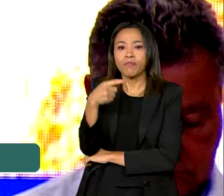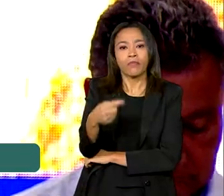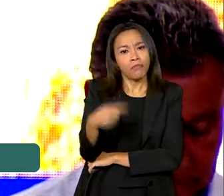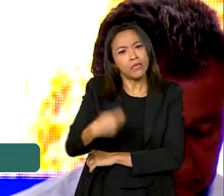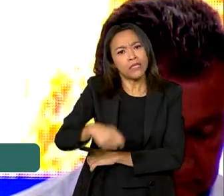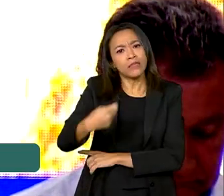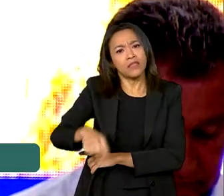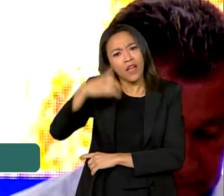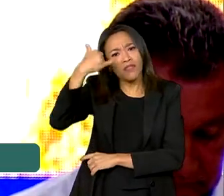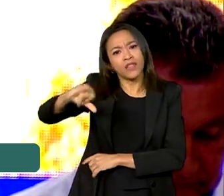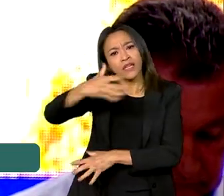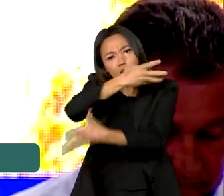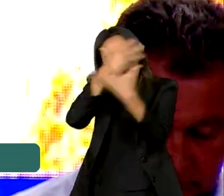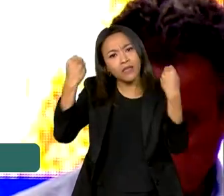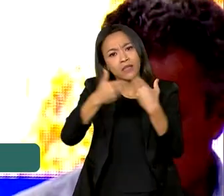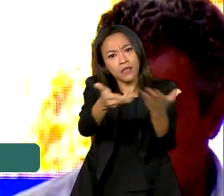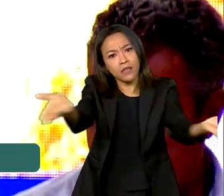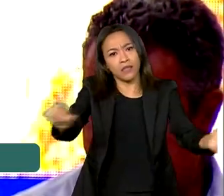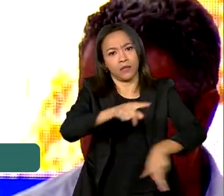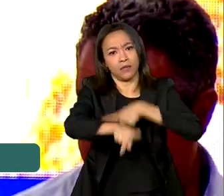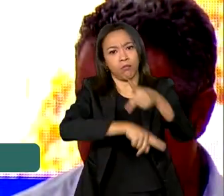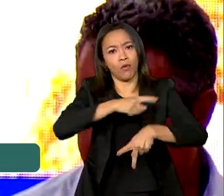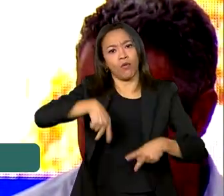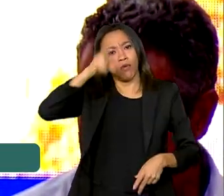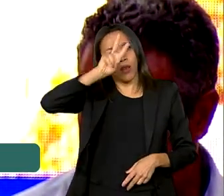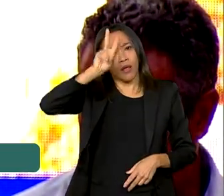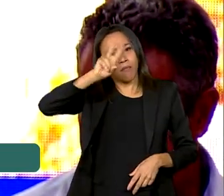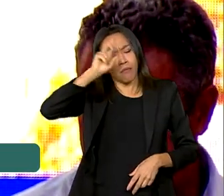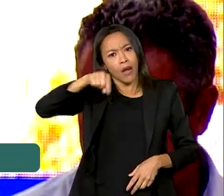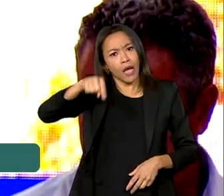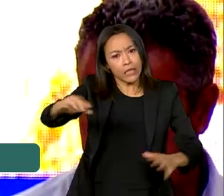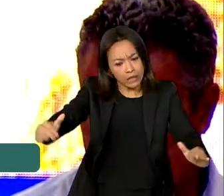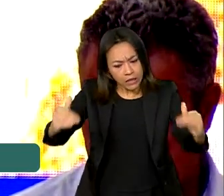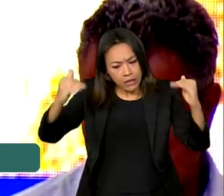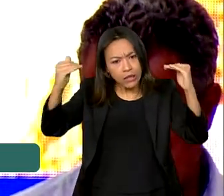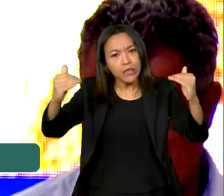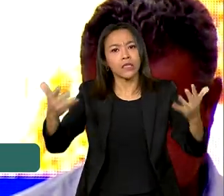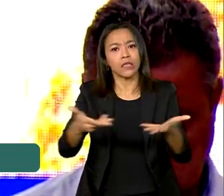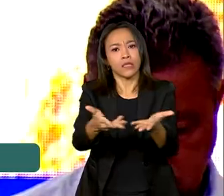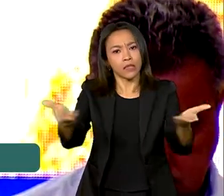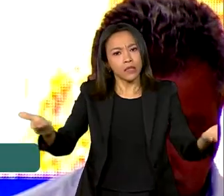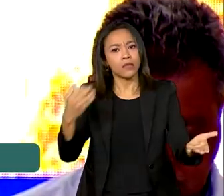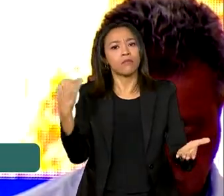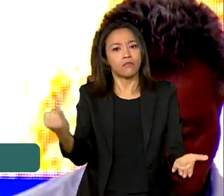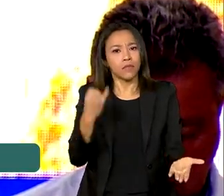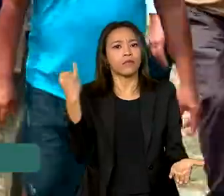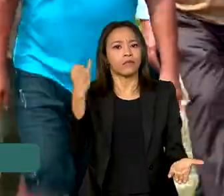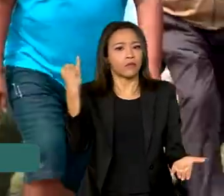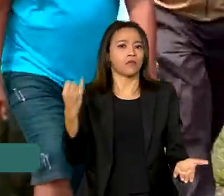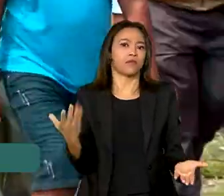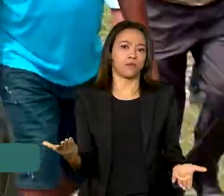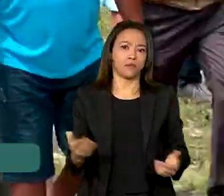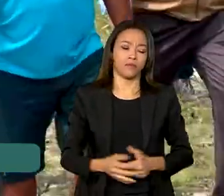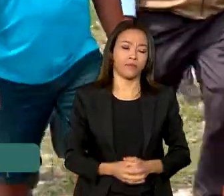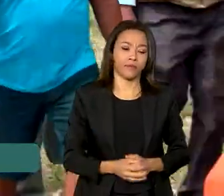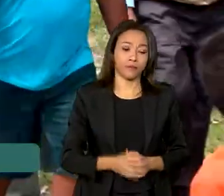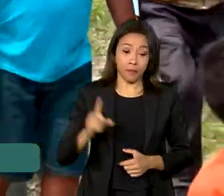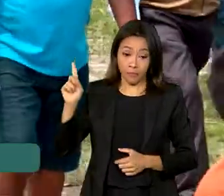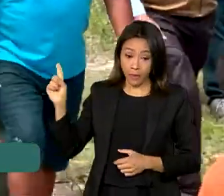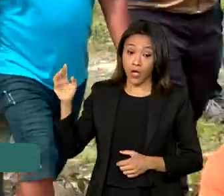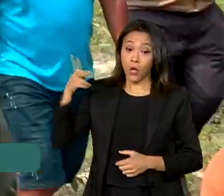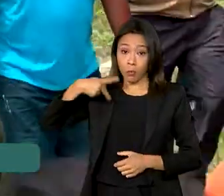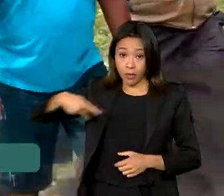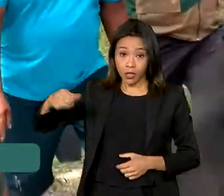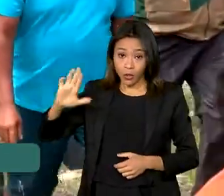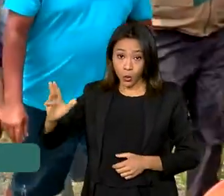esquecida e ser lembrado como os brasileiros de primeira categoria e brasileiras de primeira categoria. O presidente visitou